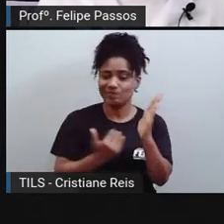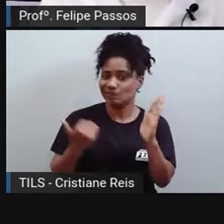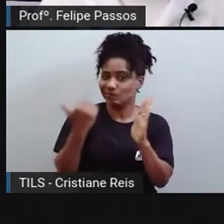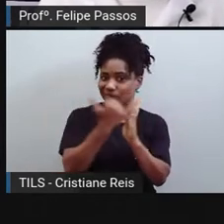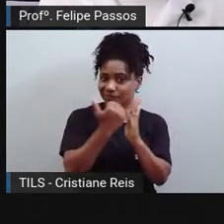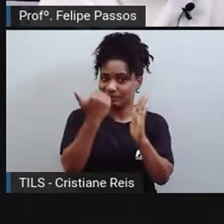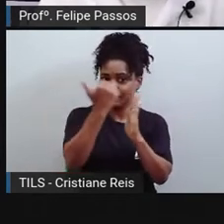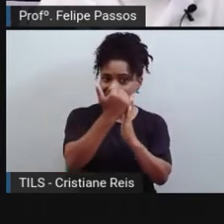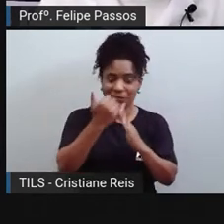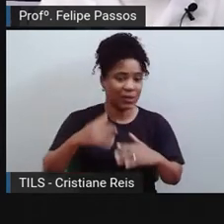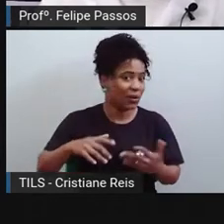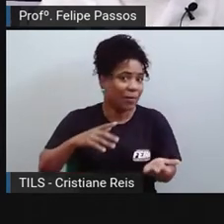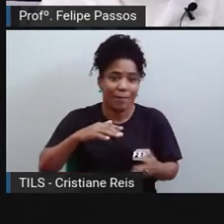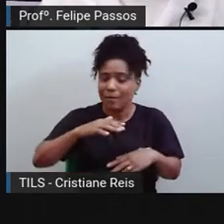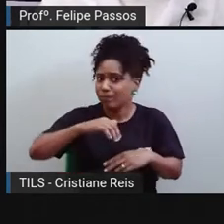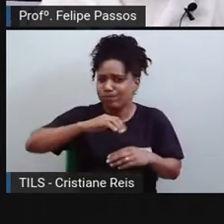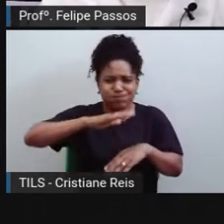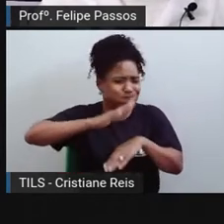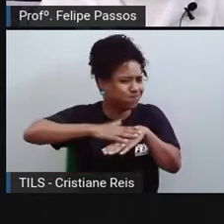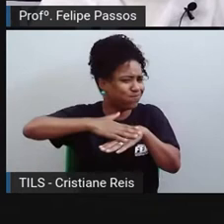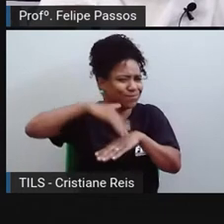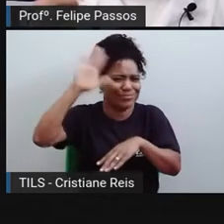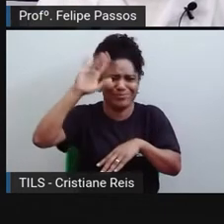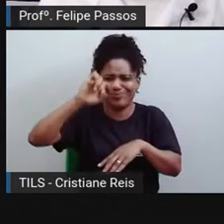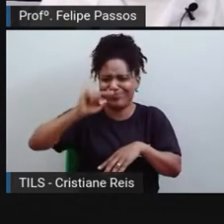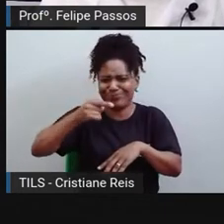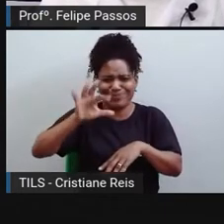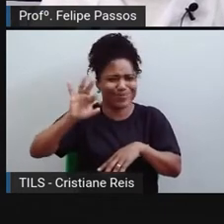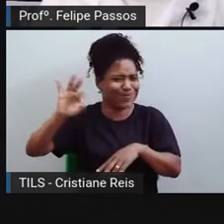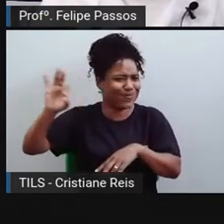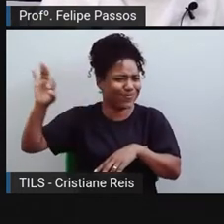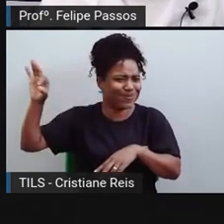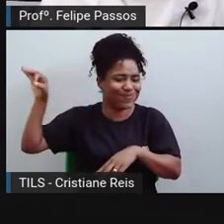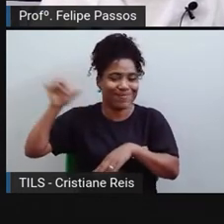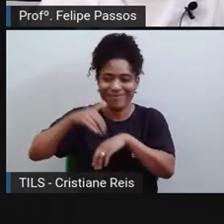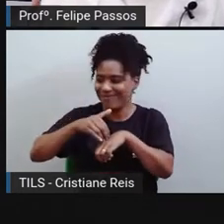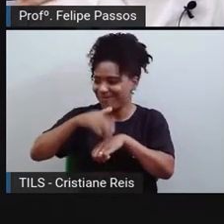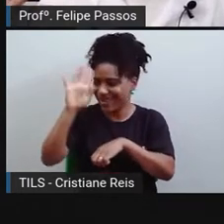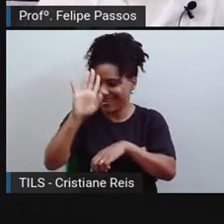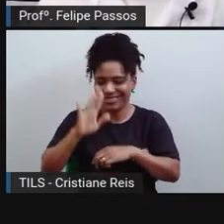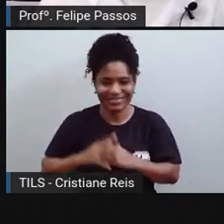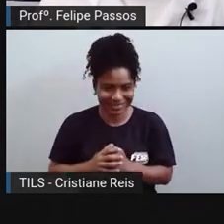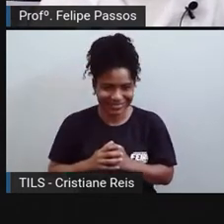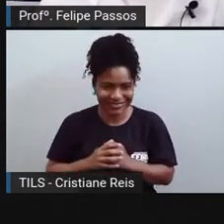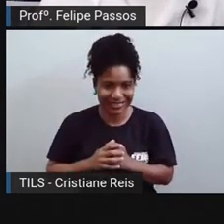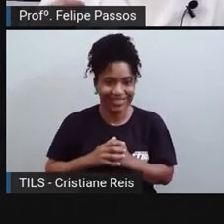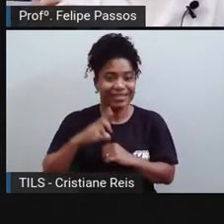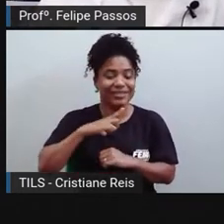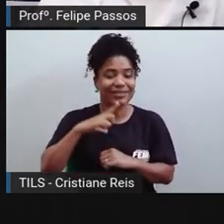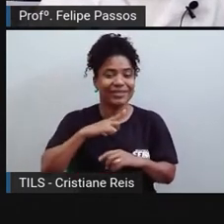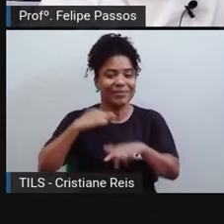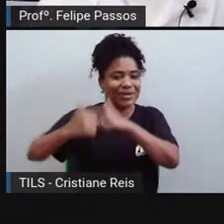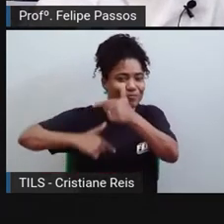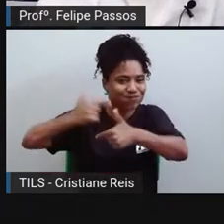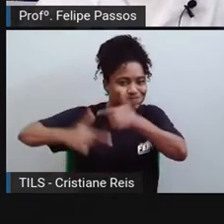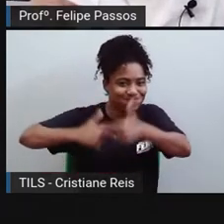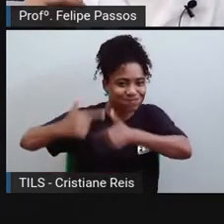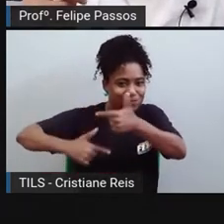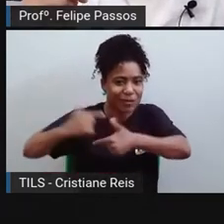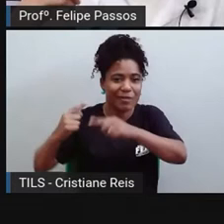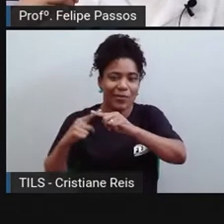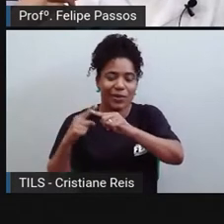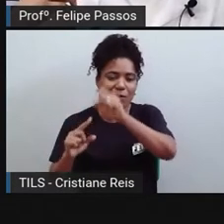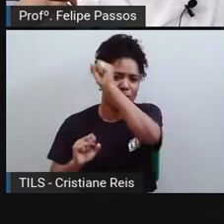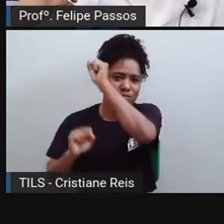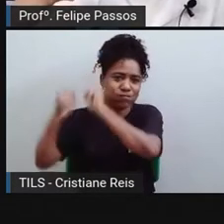toneladas num dia, sei lá. Então, assim, você aumenta muito a produção, graças à criação dessas máquinas, dessas